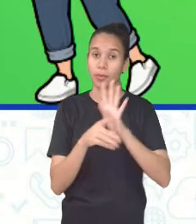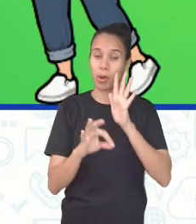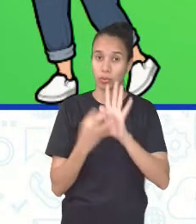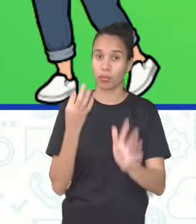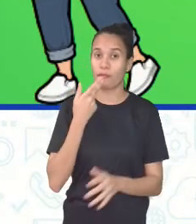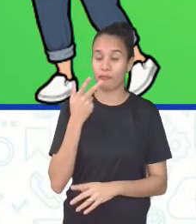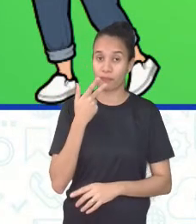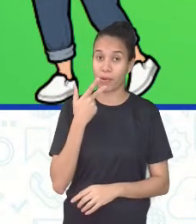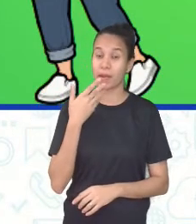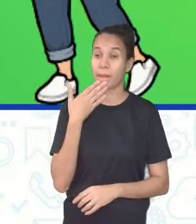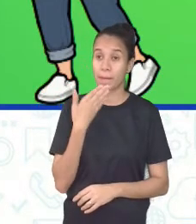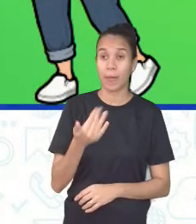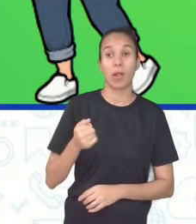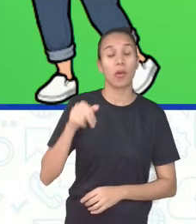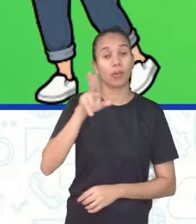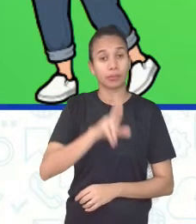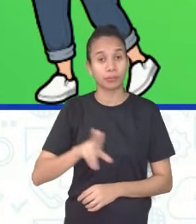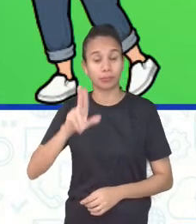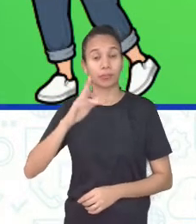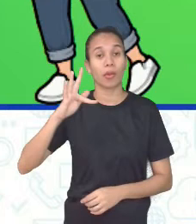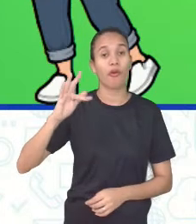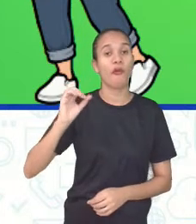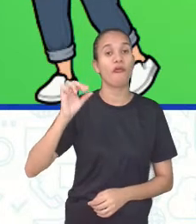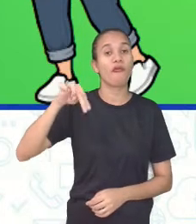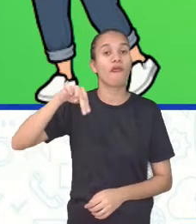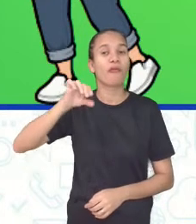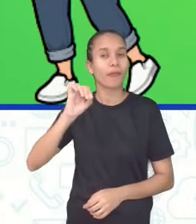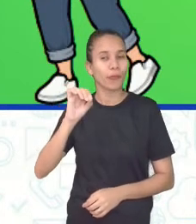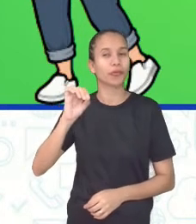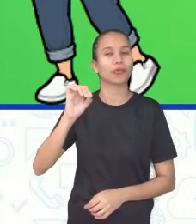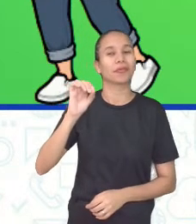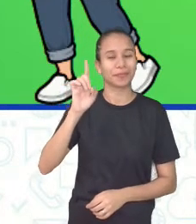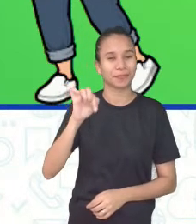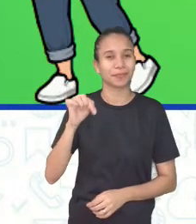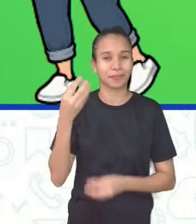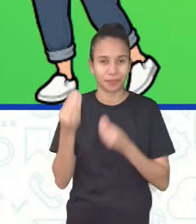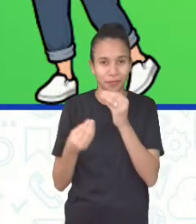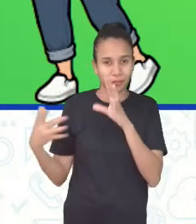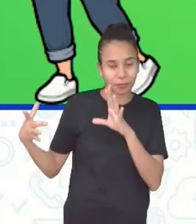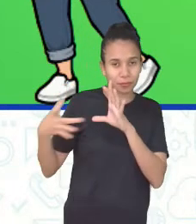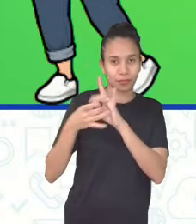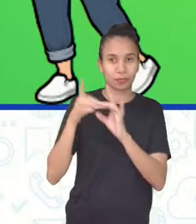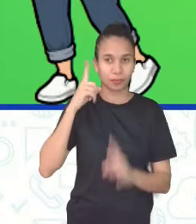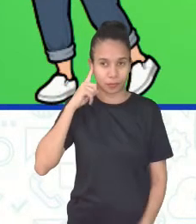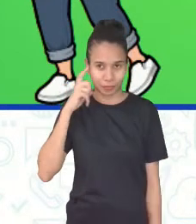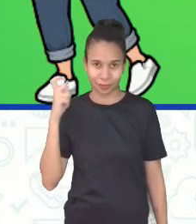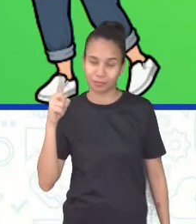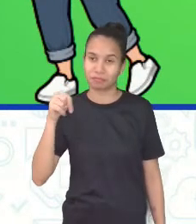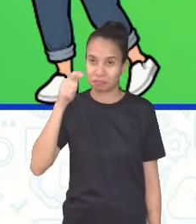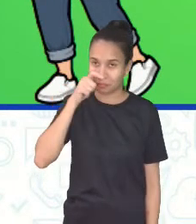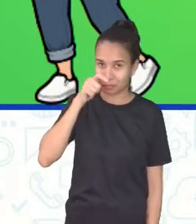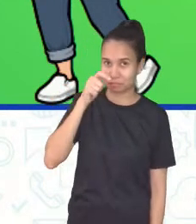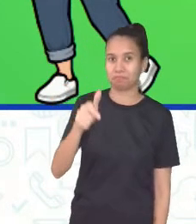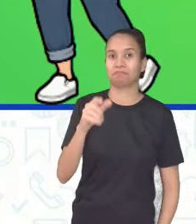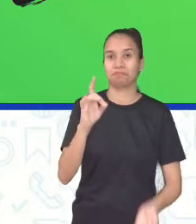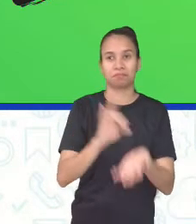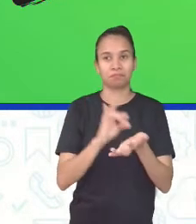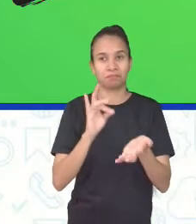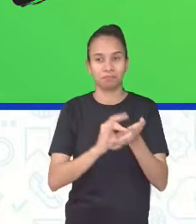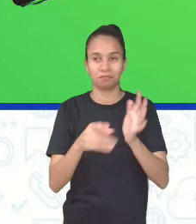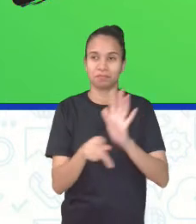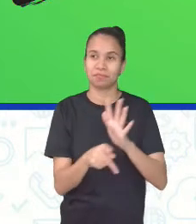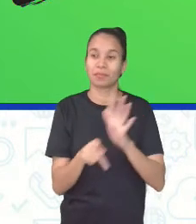preferem até chamá-los de fonorreceptores. Aqueles que estão ligados ao som. Veja que interessante, pessoal.